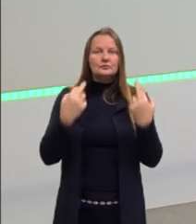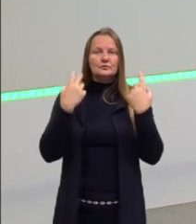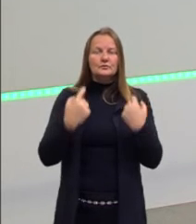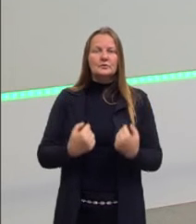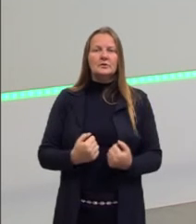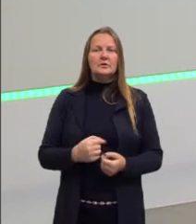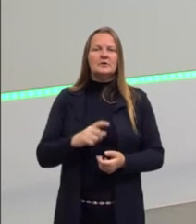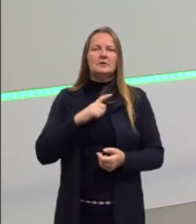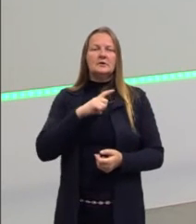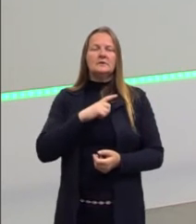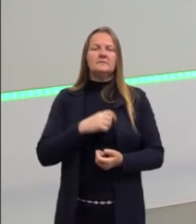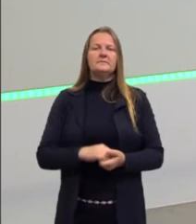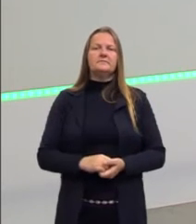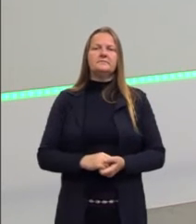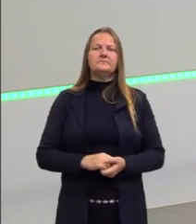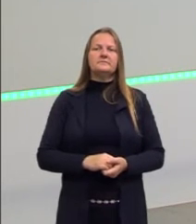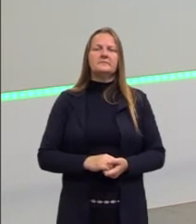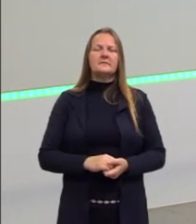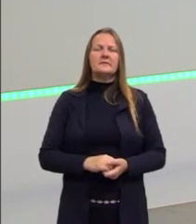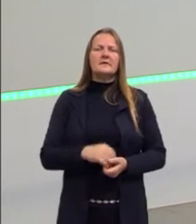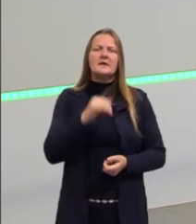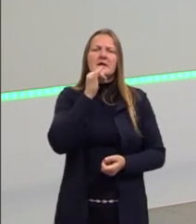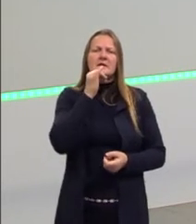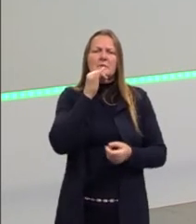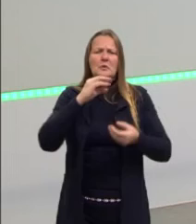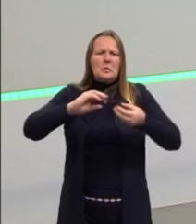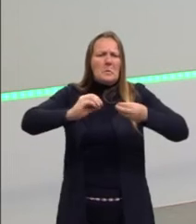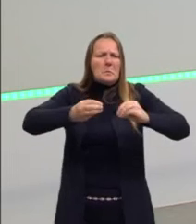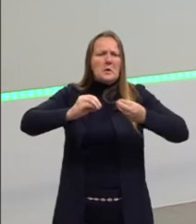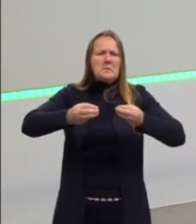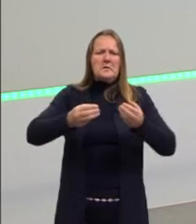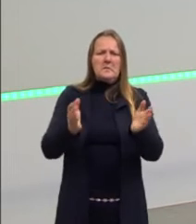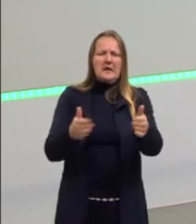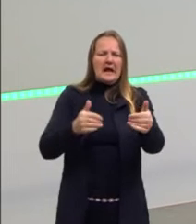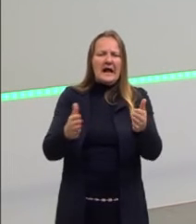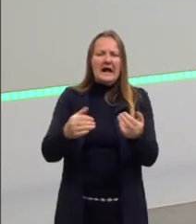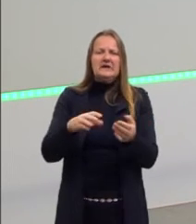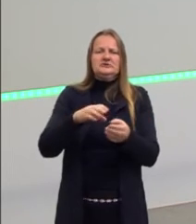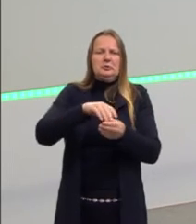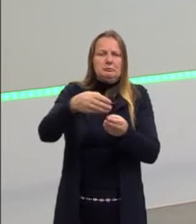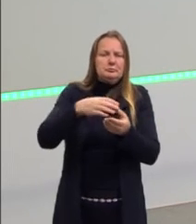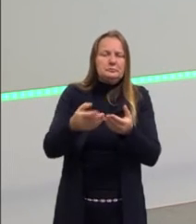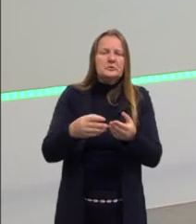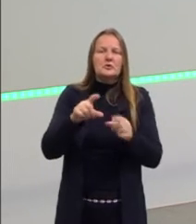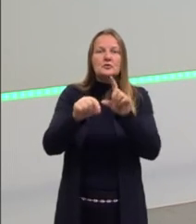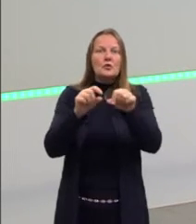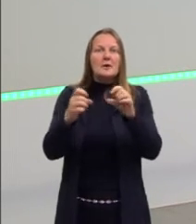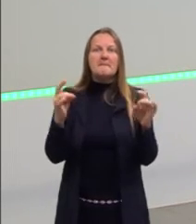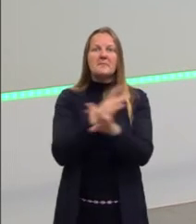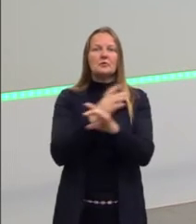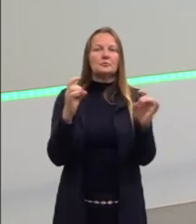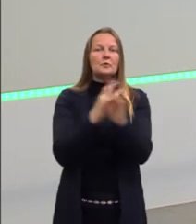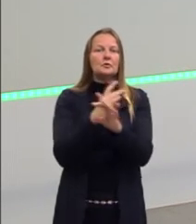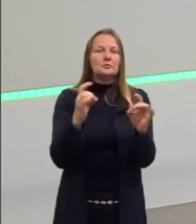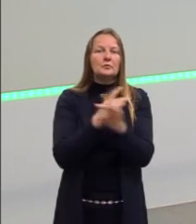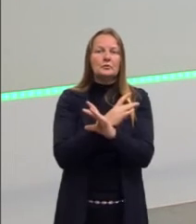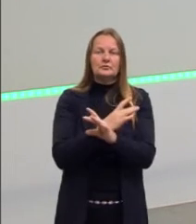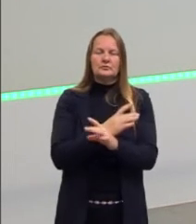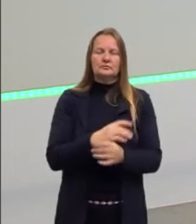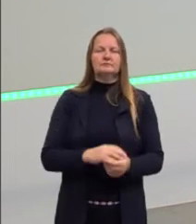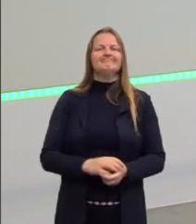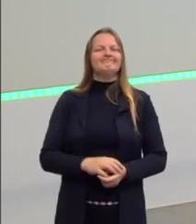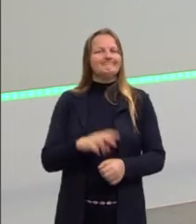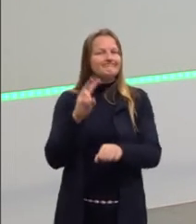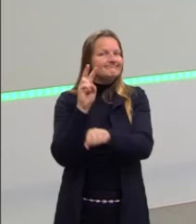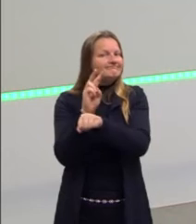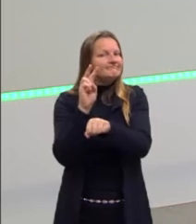desembalar menos, né, com a correria do dia a dia, da modernidade. Às vezes a gente opta por aqueles alimentos que vêm quase prontos, né?